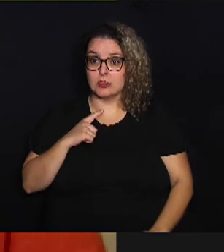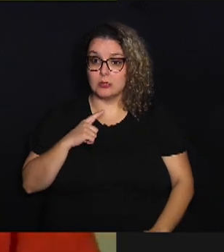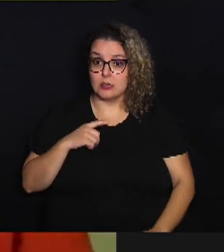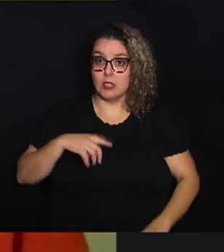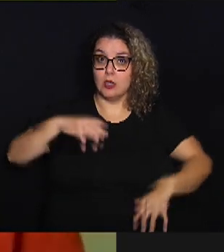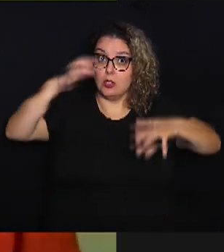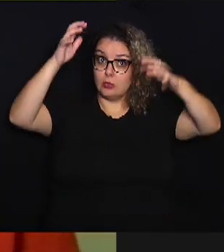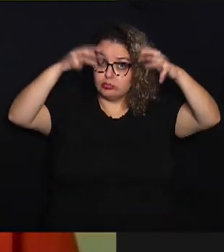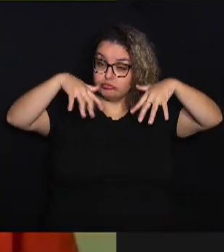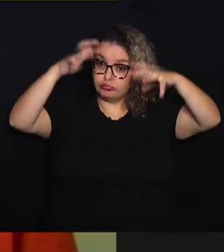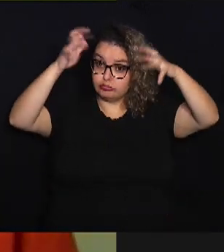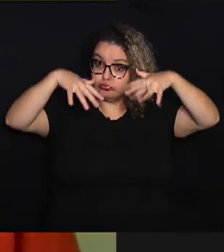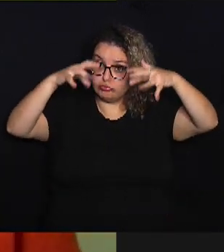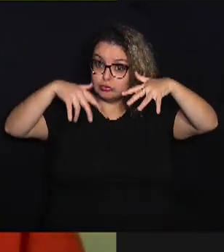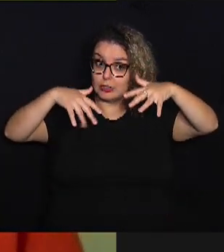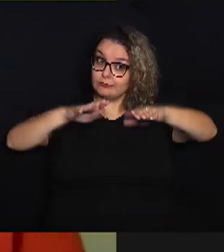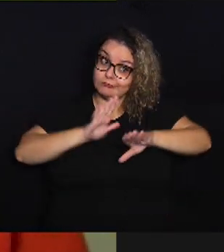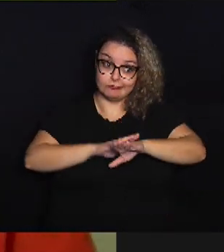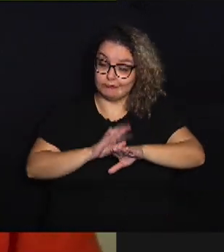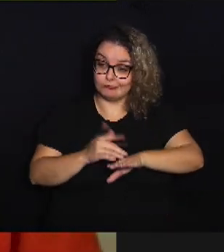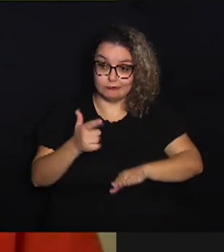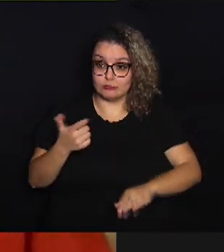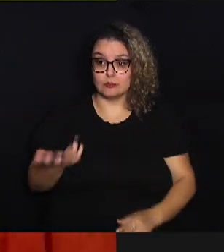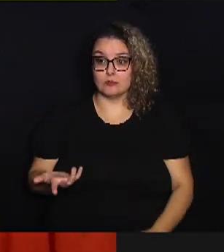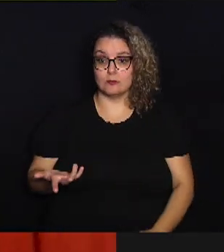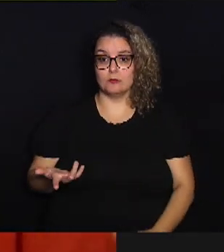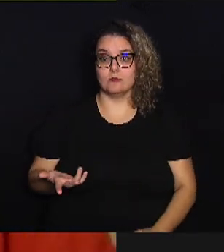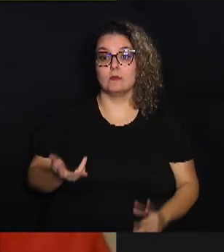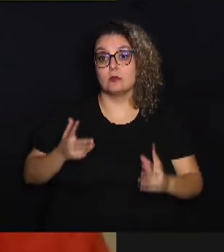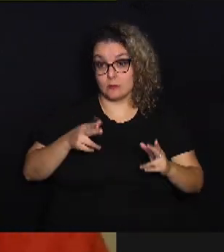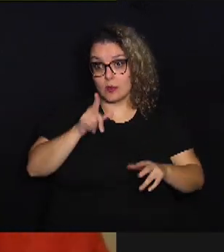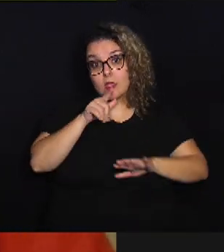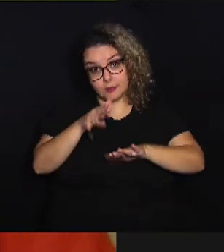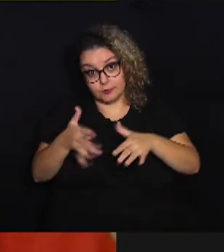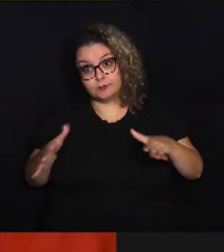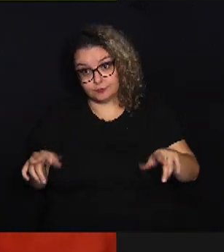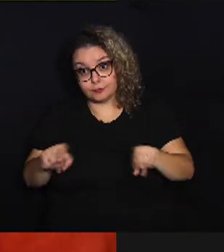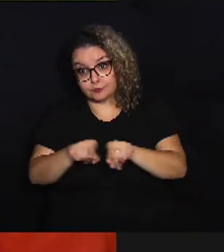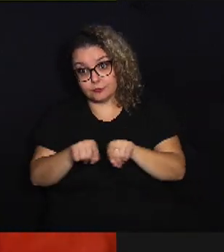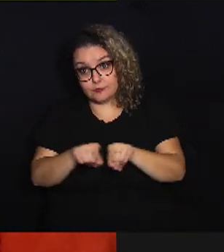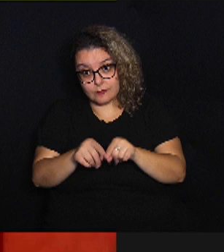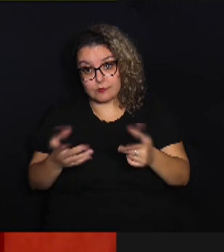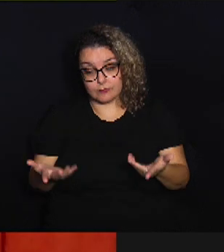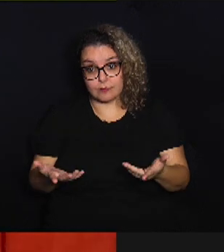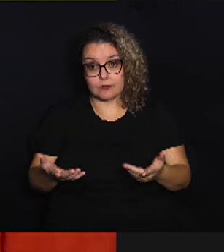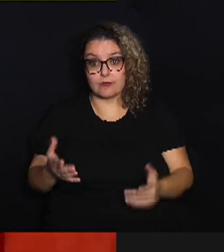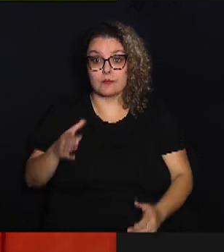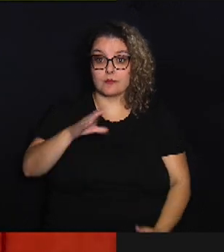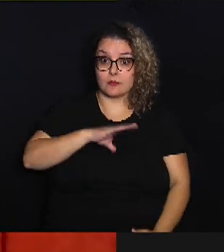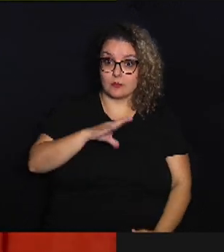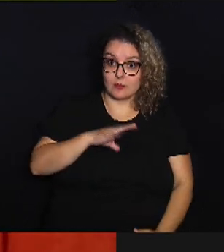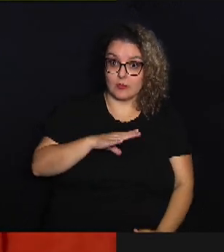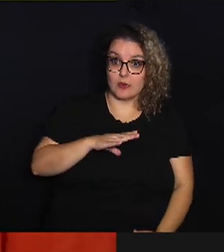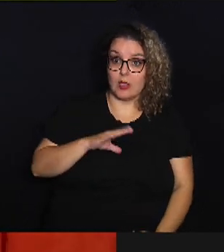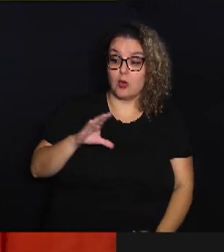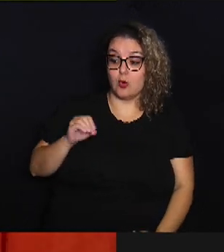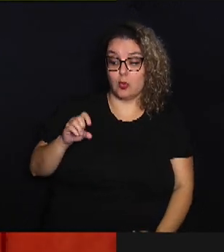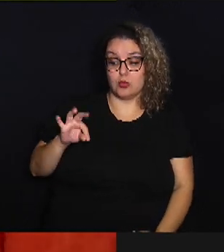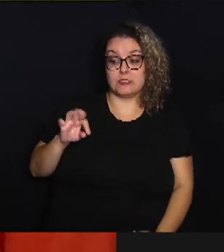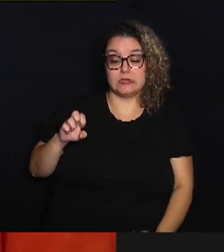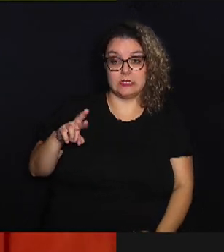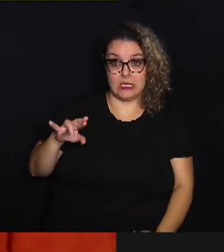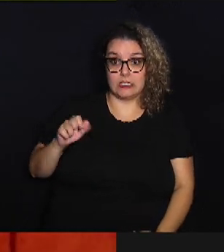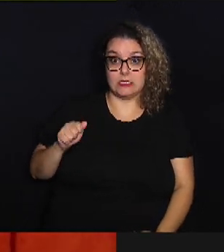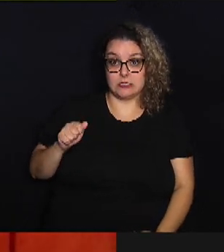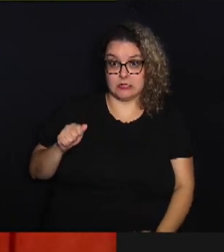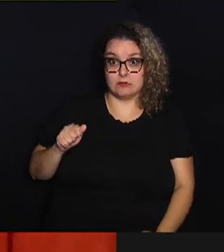chuva, mas as providências não foram tomadas. E assim como os oceanos, as cidades costeiras podem